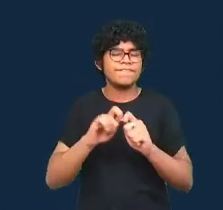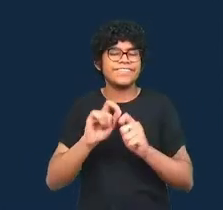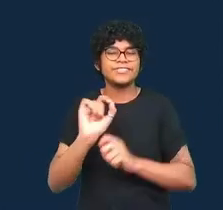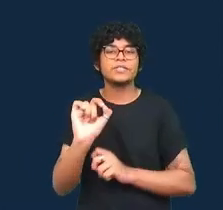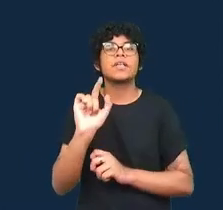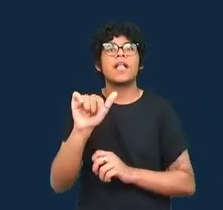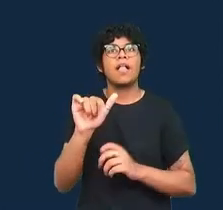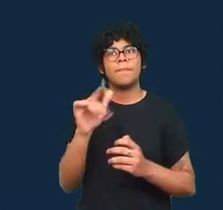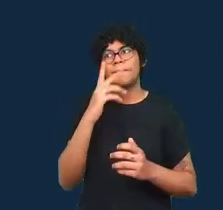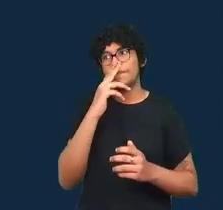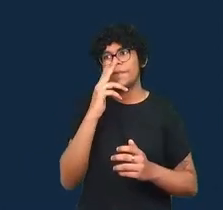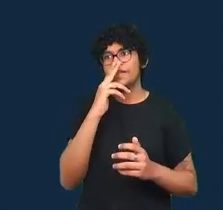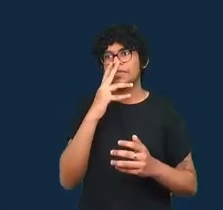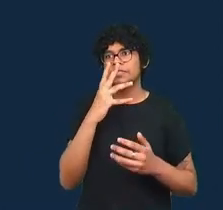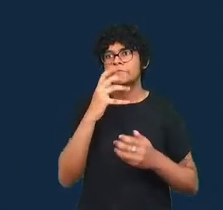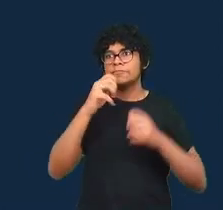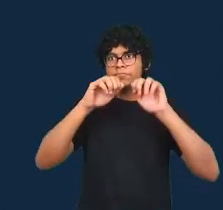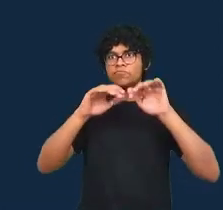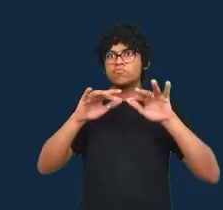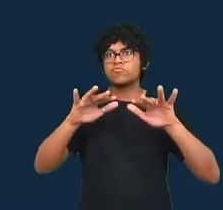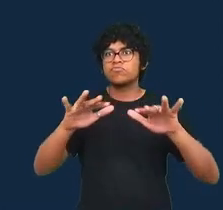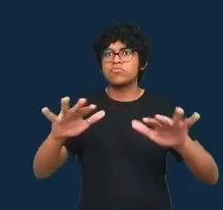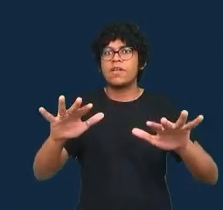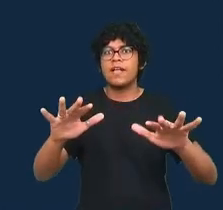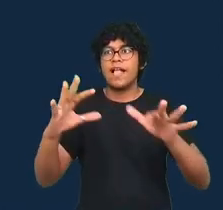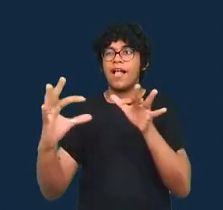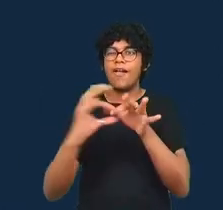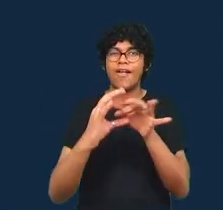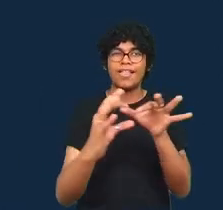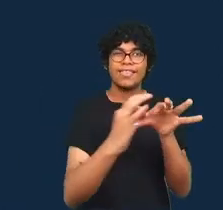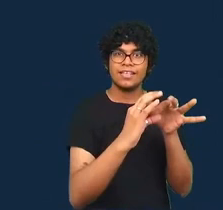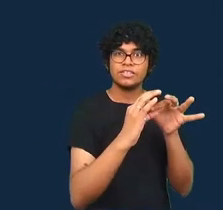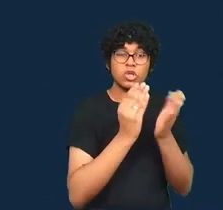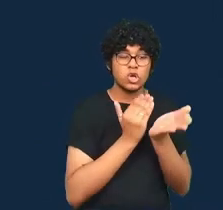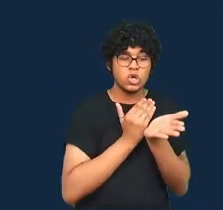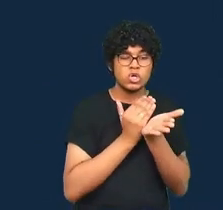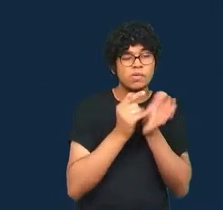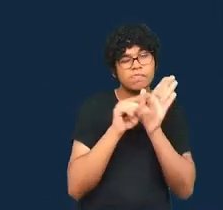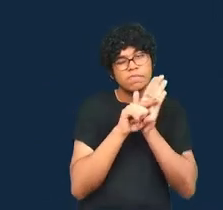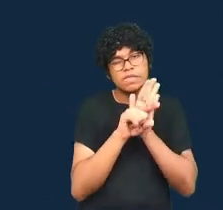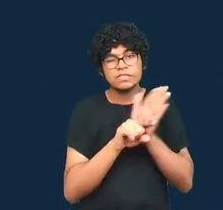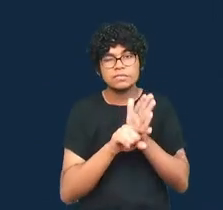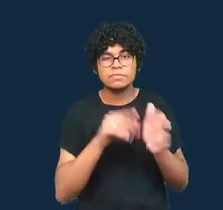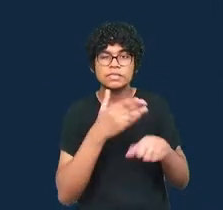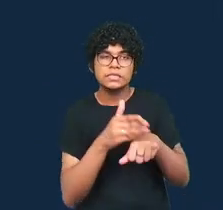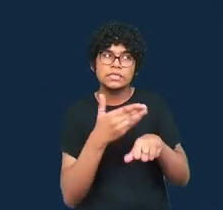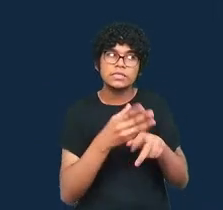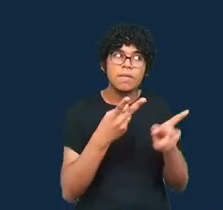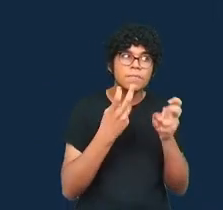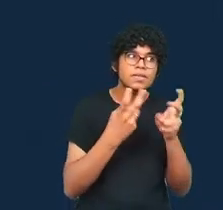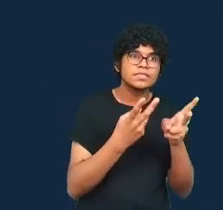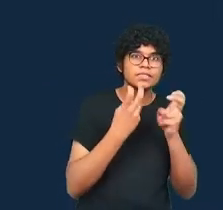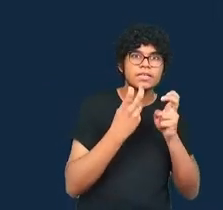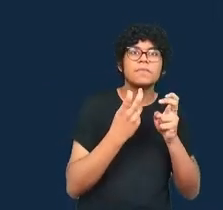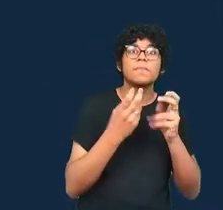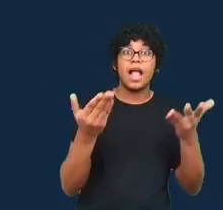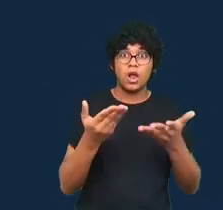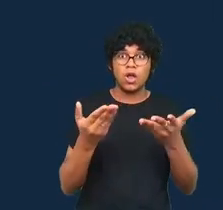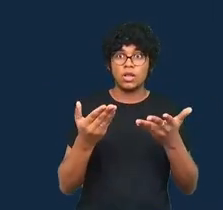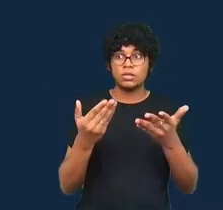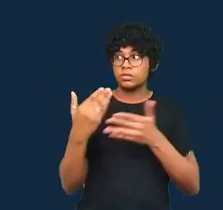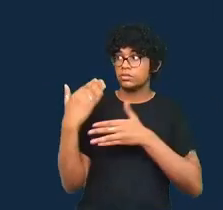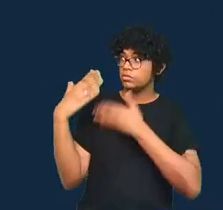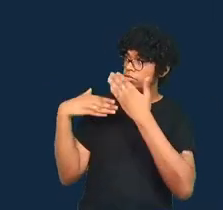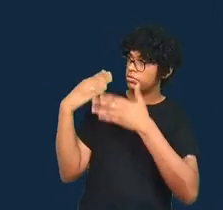os dias iniciais dessa prática e seu reconhecimento. E agora, quase uma década